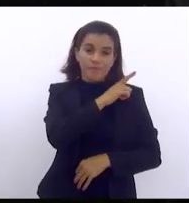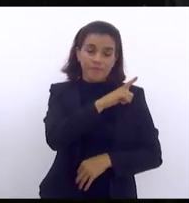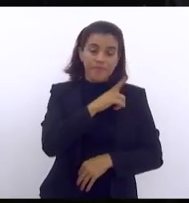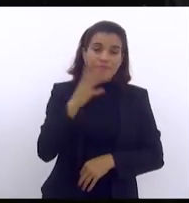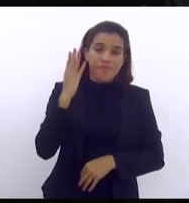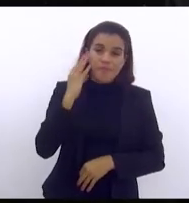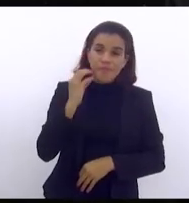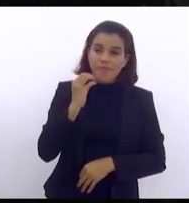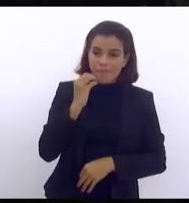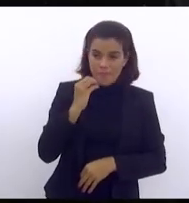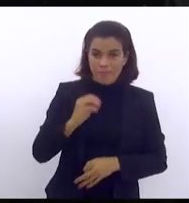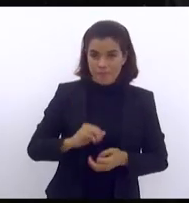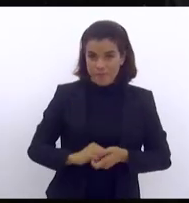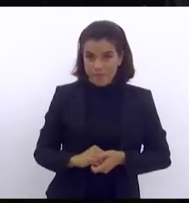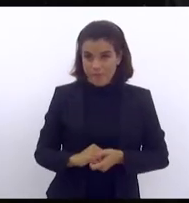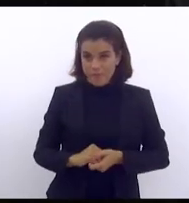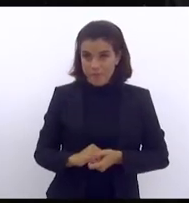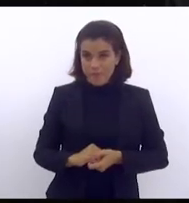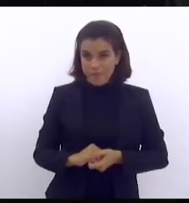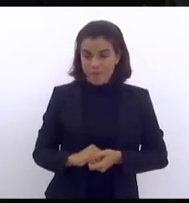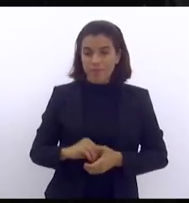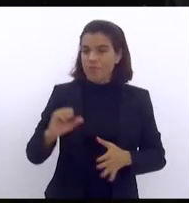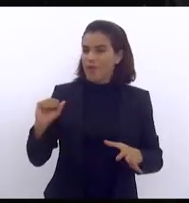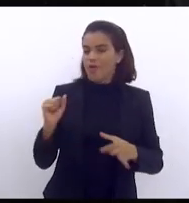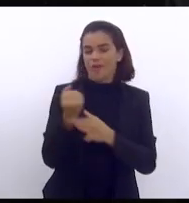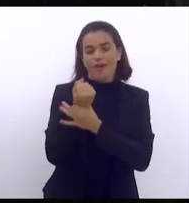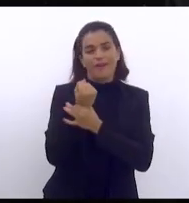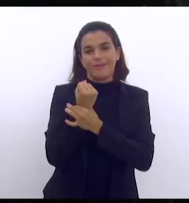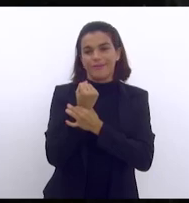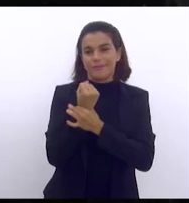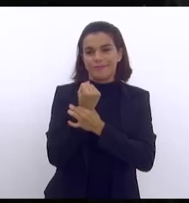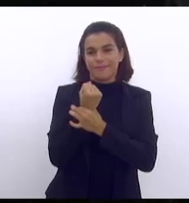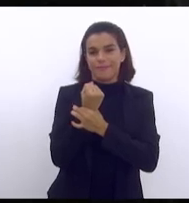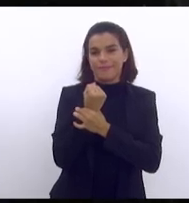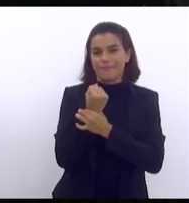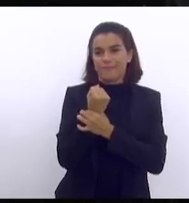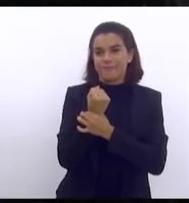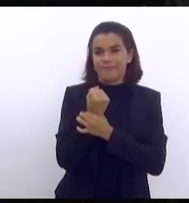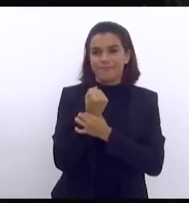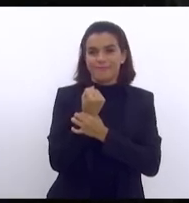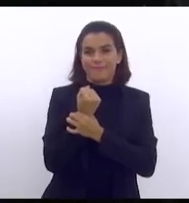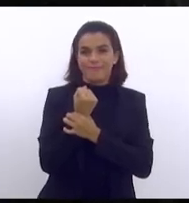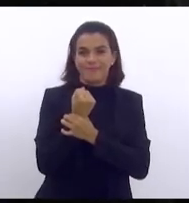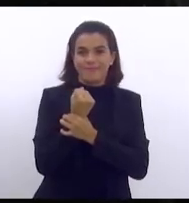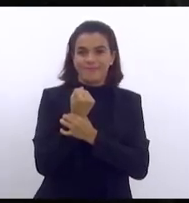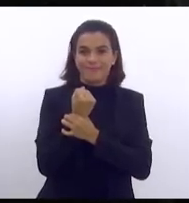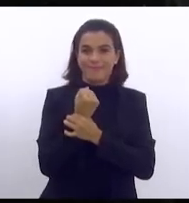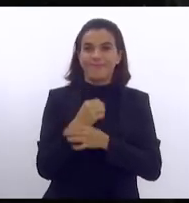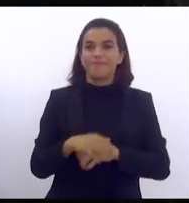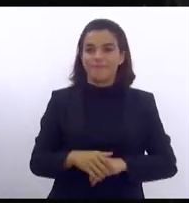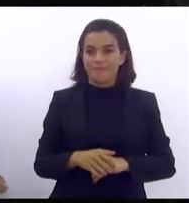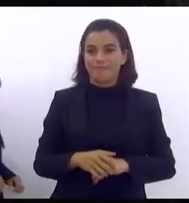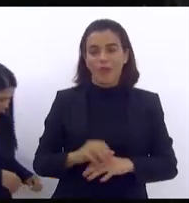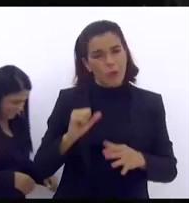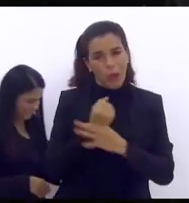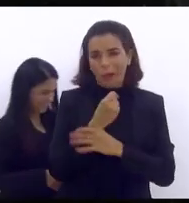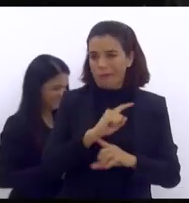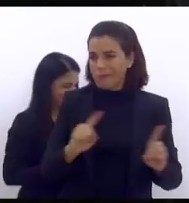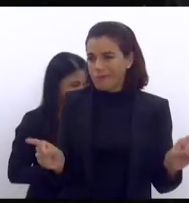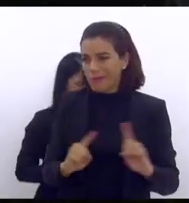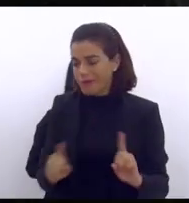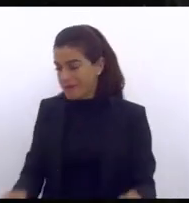Cláudio Castro eu garanto senhor presidente que não eu garanto que não